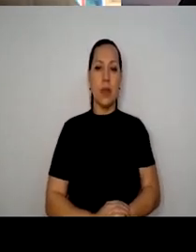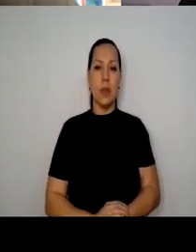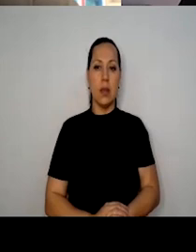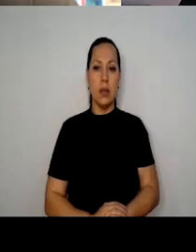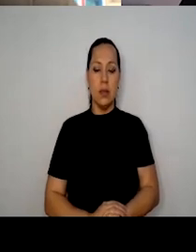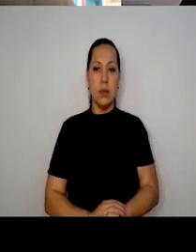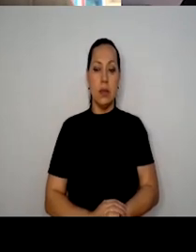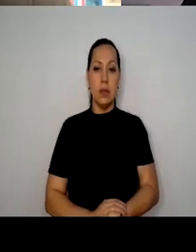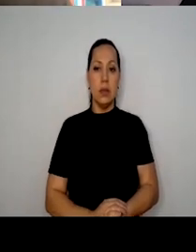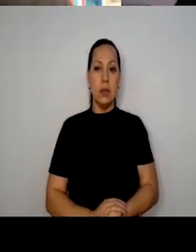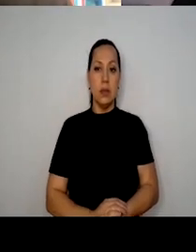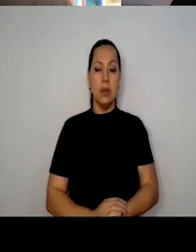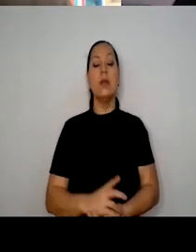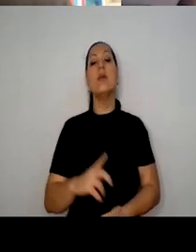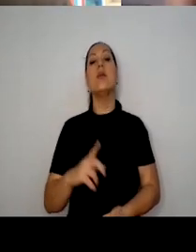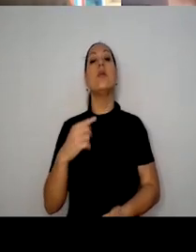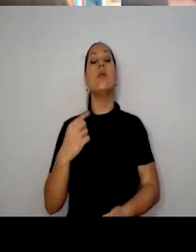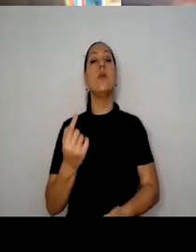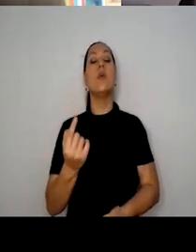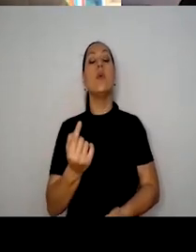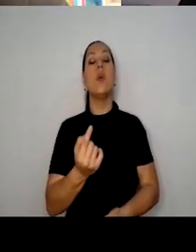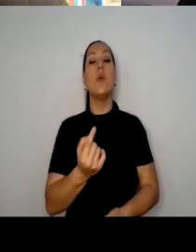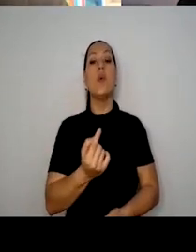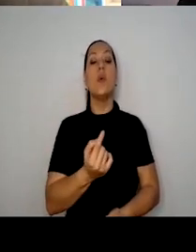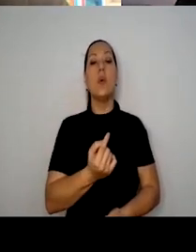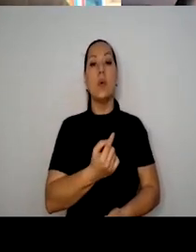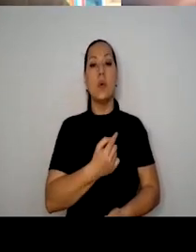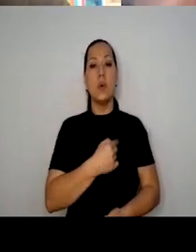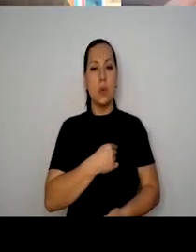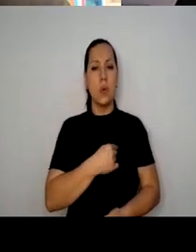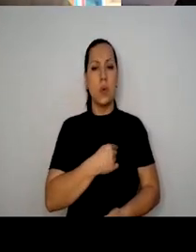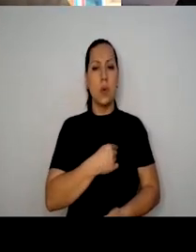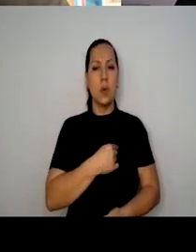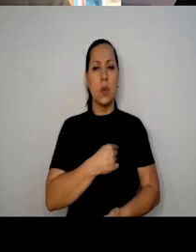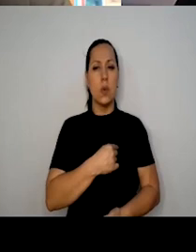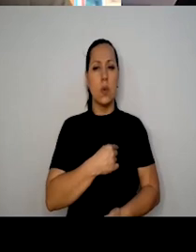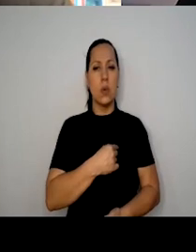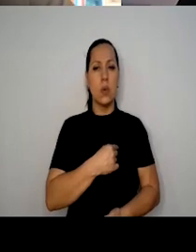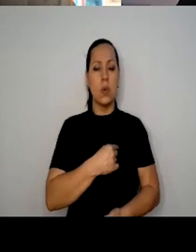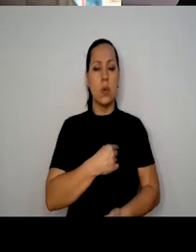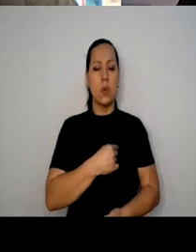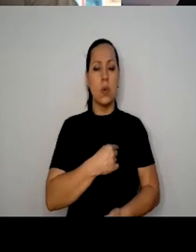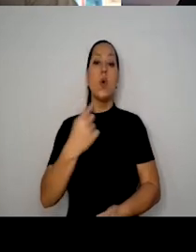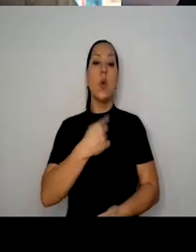Somos... A gente está num lugar... Num lugar do arquétipo.